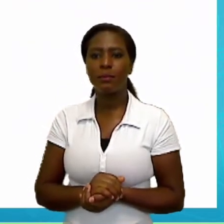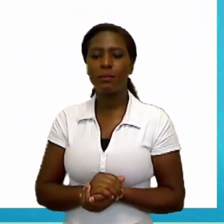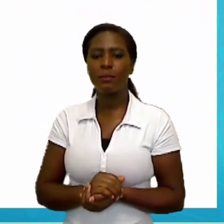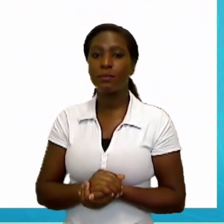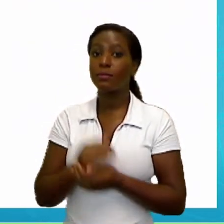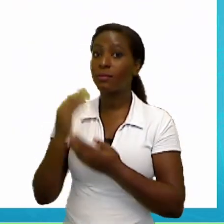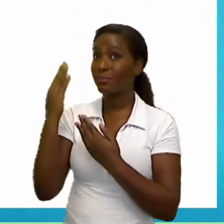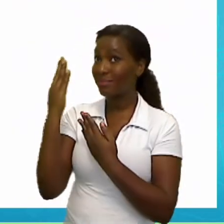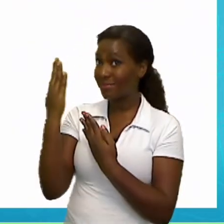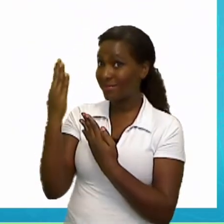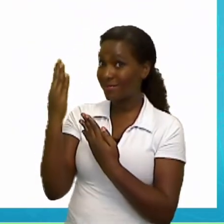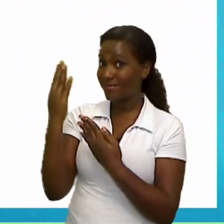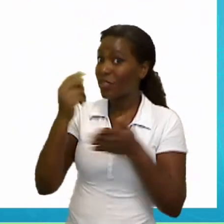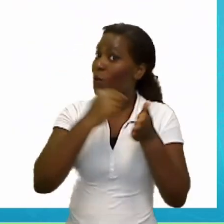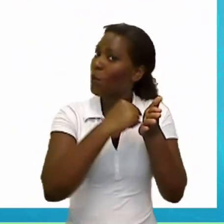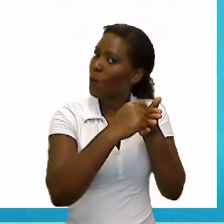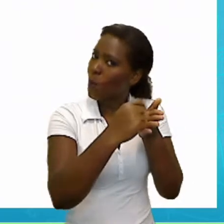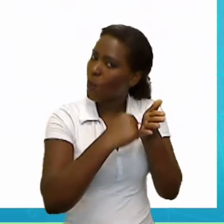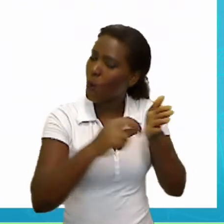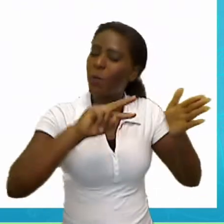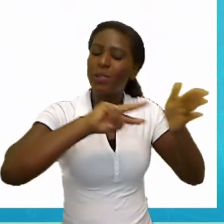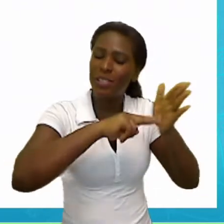Giz de cera.